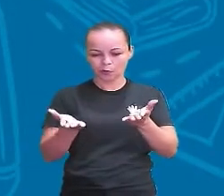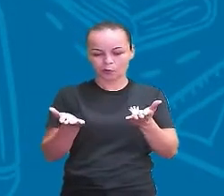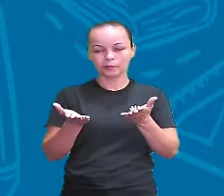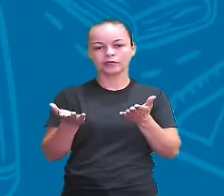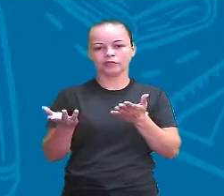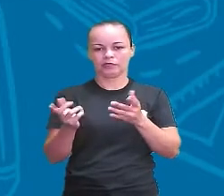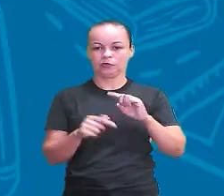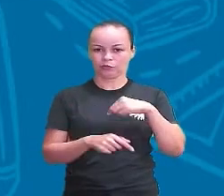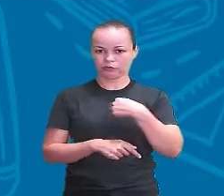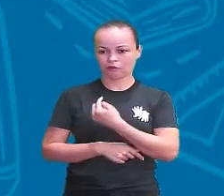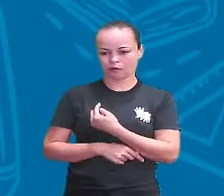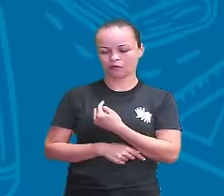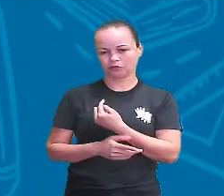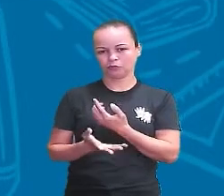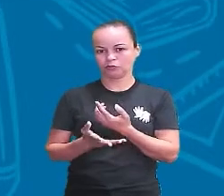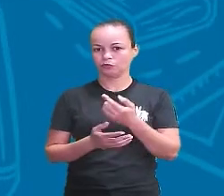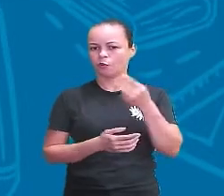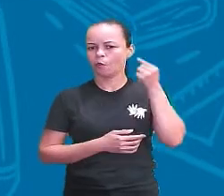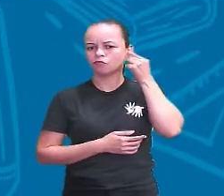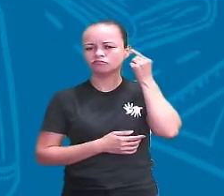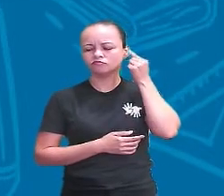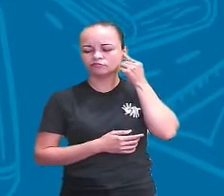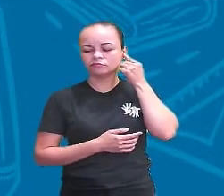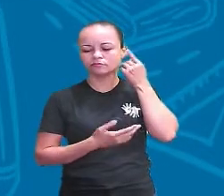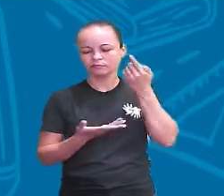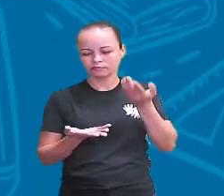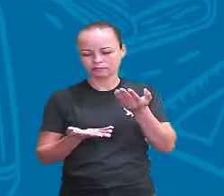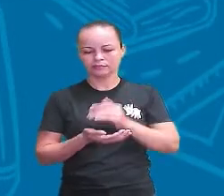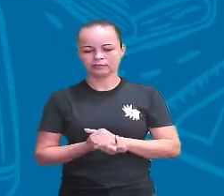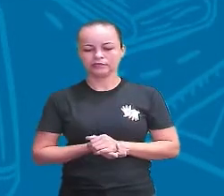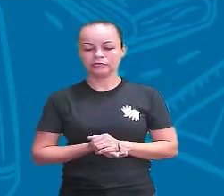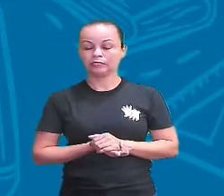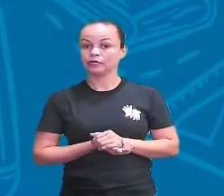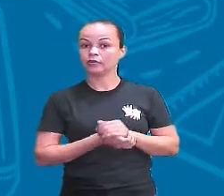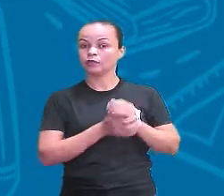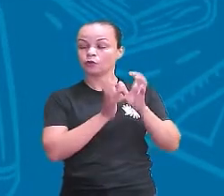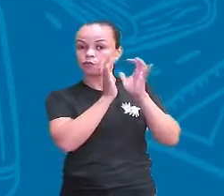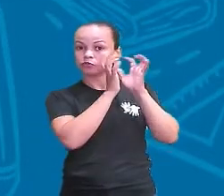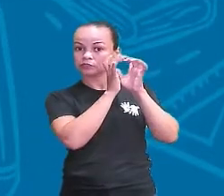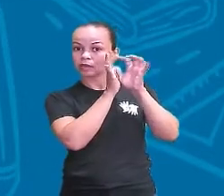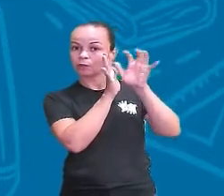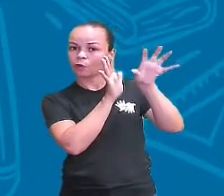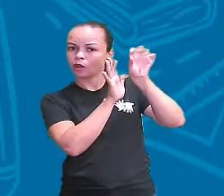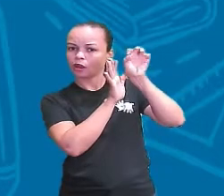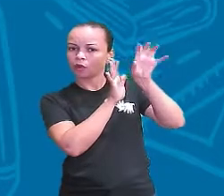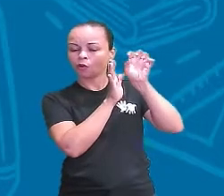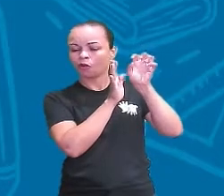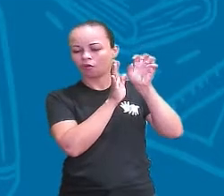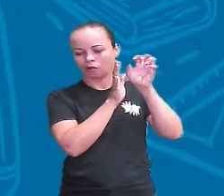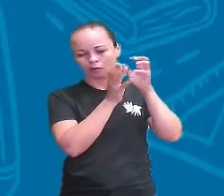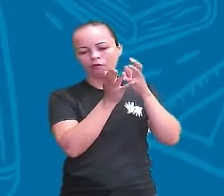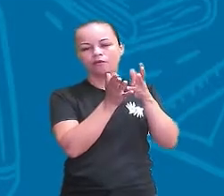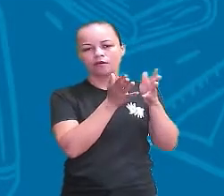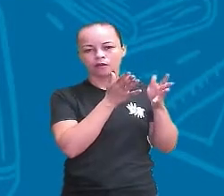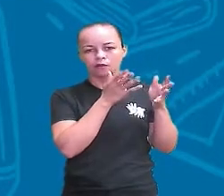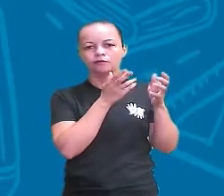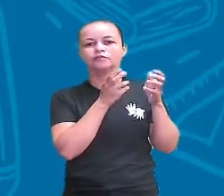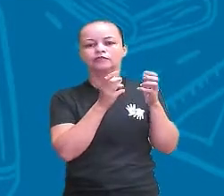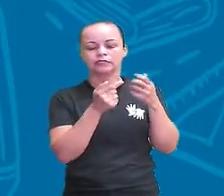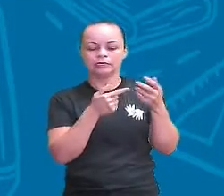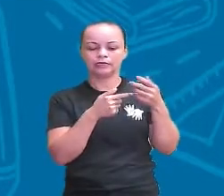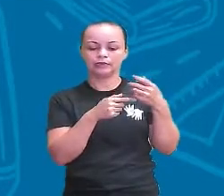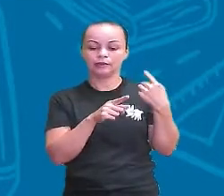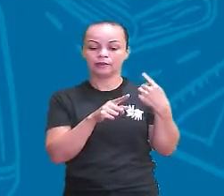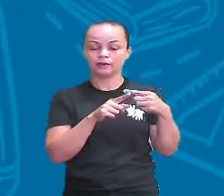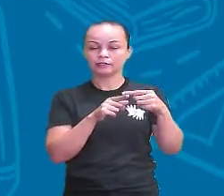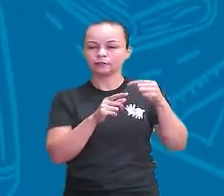nosso ouvido. Olha só, quem ouve é o cérebro. Lembra que a gente conversou, que a gente falou antes, que